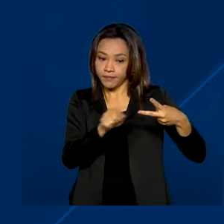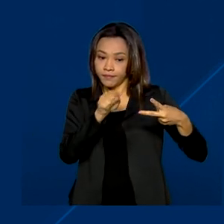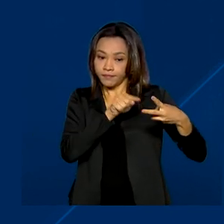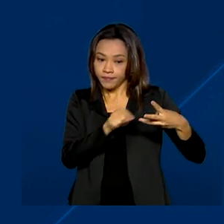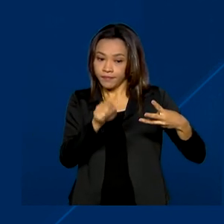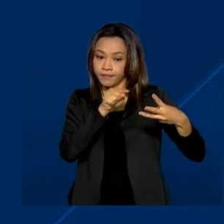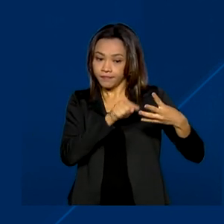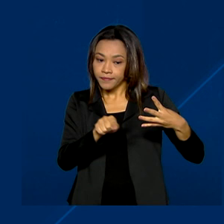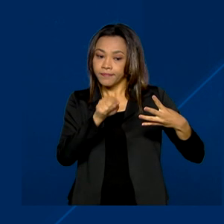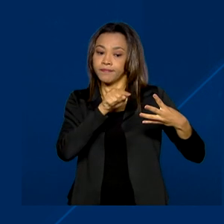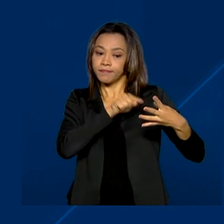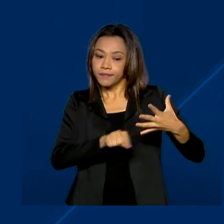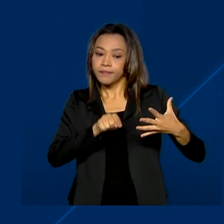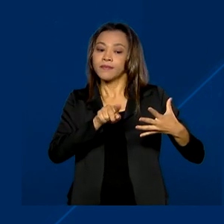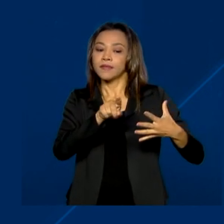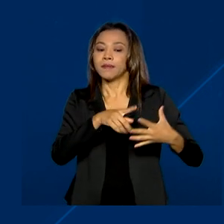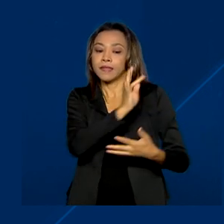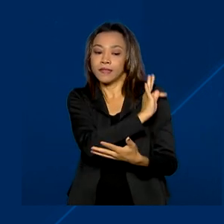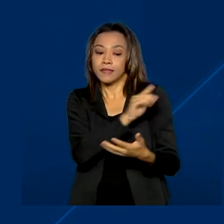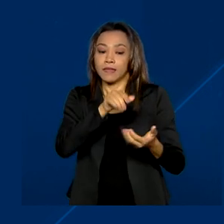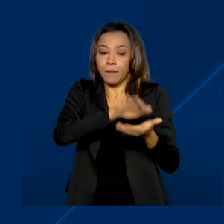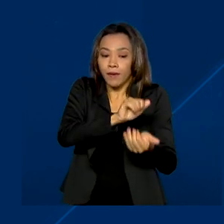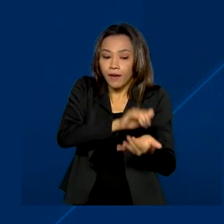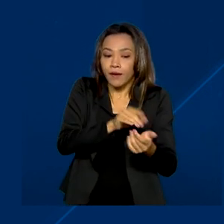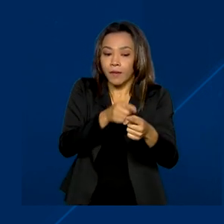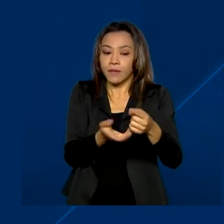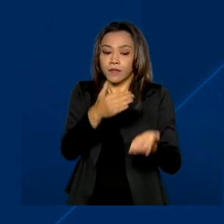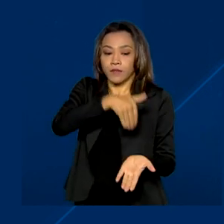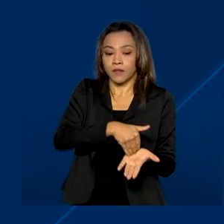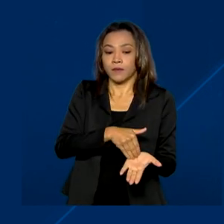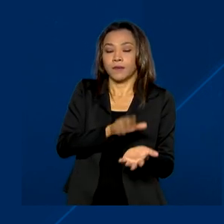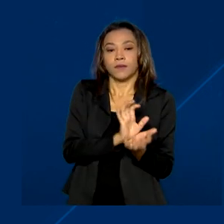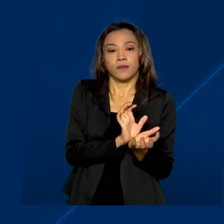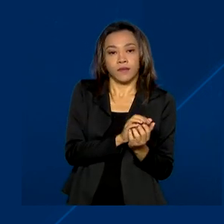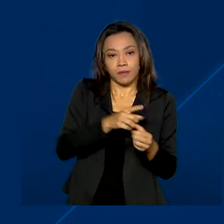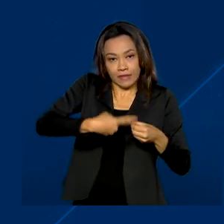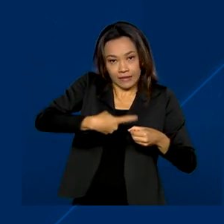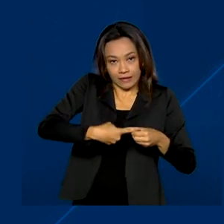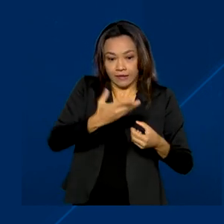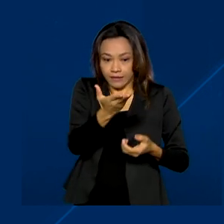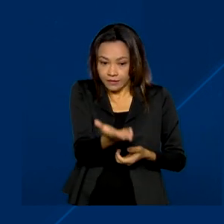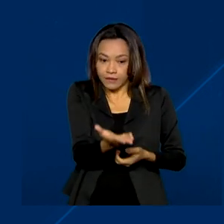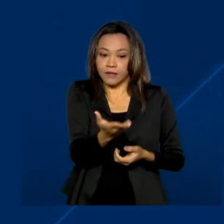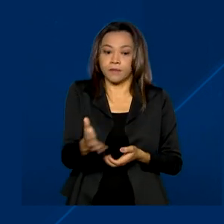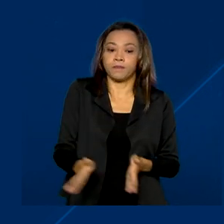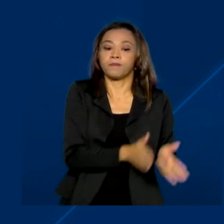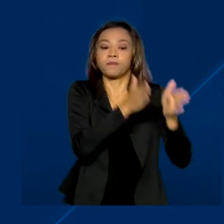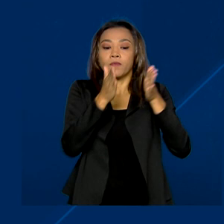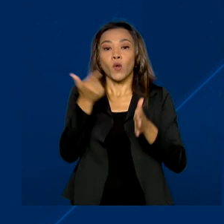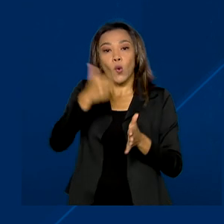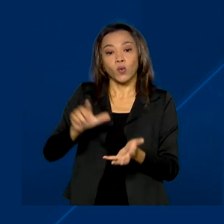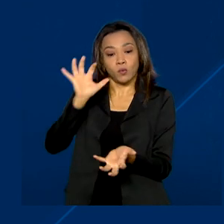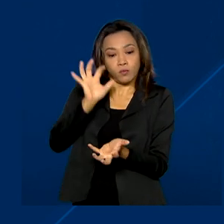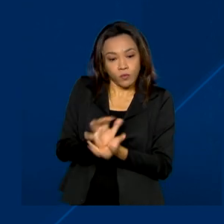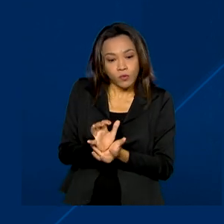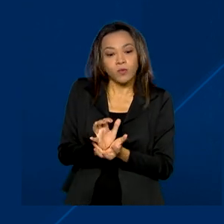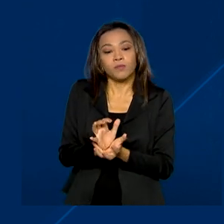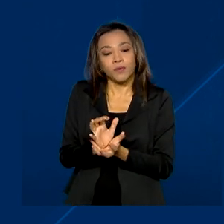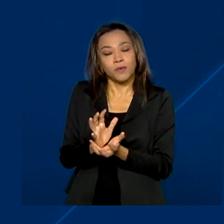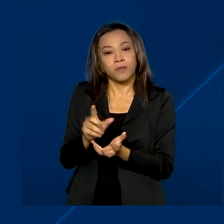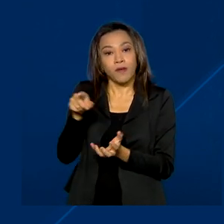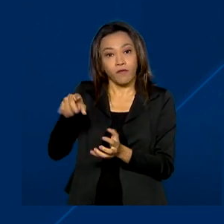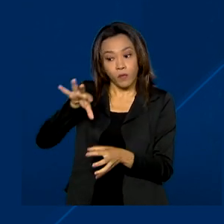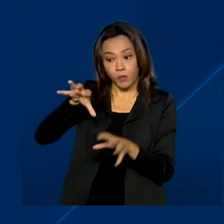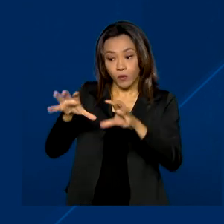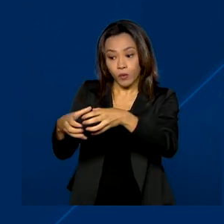Maranhão, Teresina, no Piauí, Palmas, em Tocantins e Petrolina, em Pernambuco. Já no Bloco Norte, o vencedor